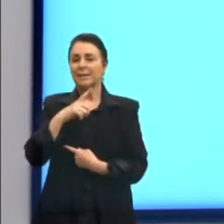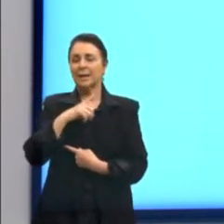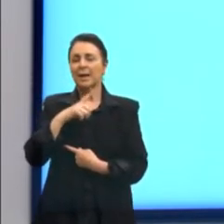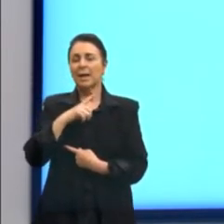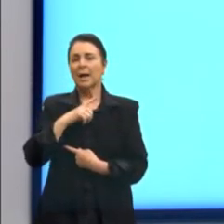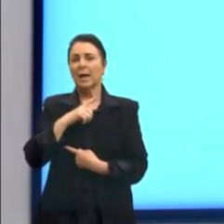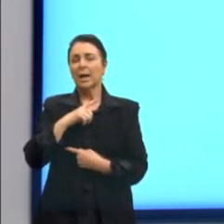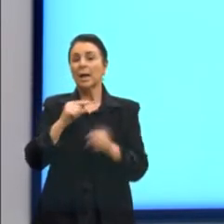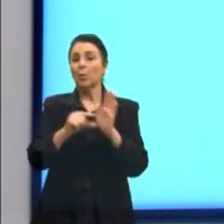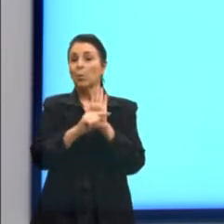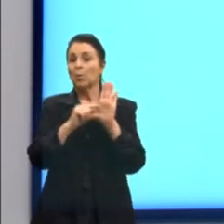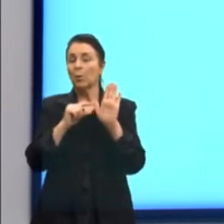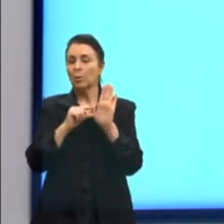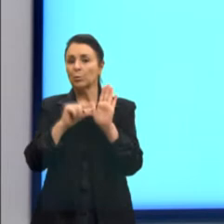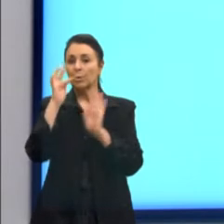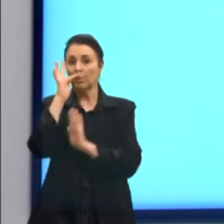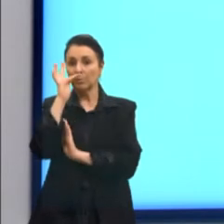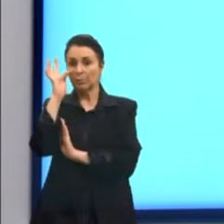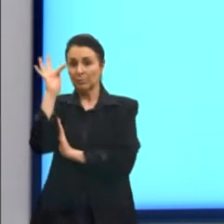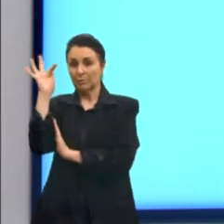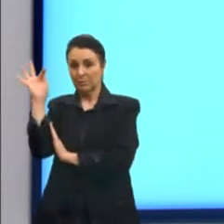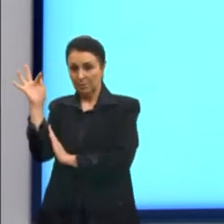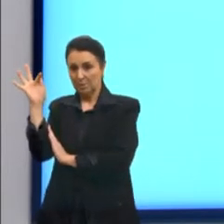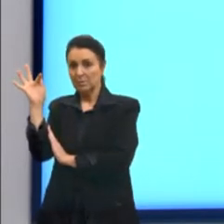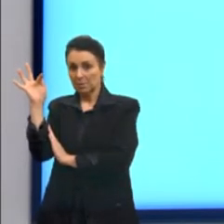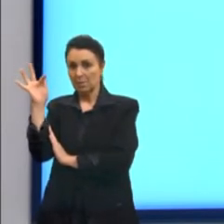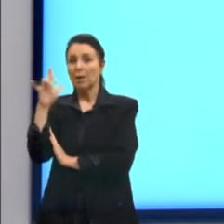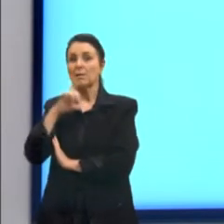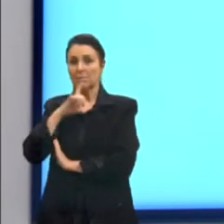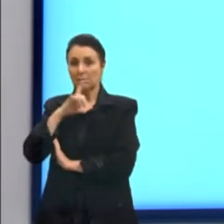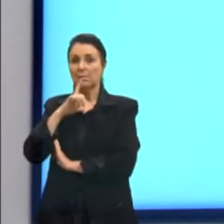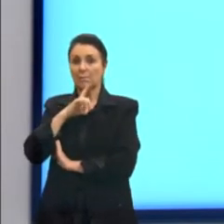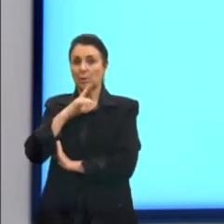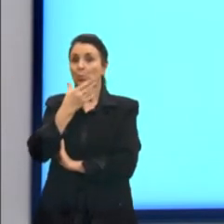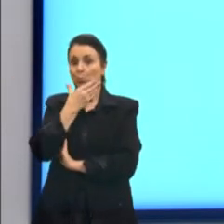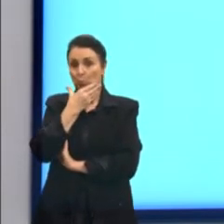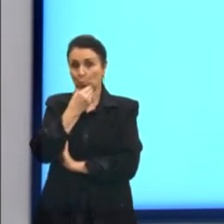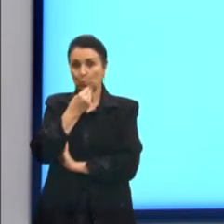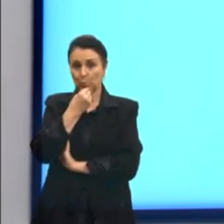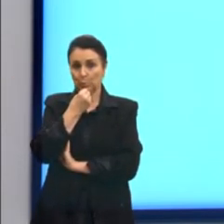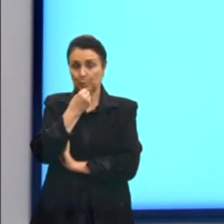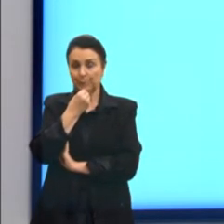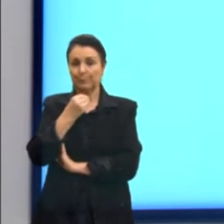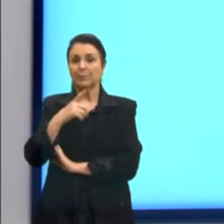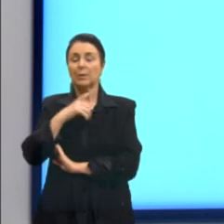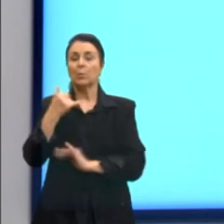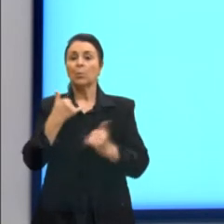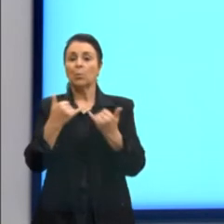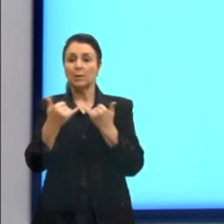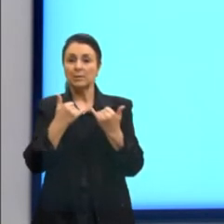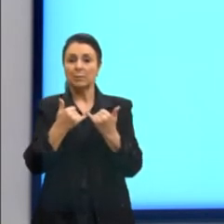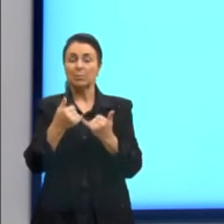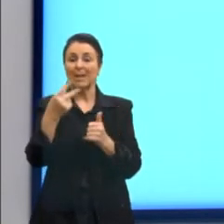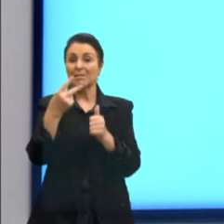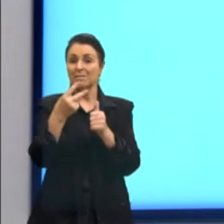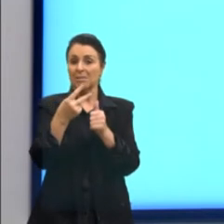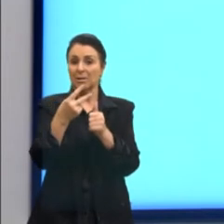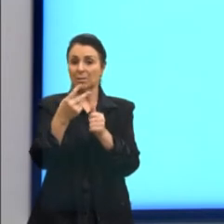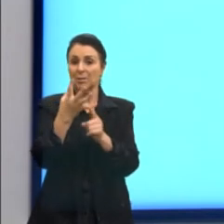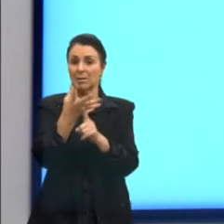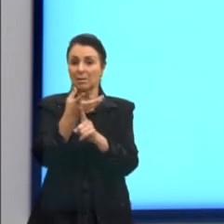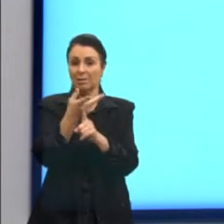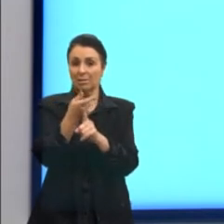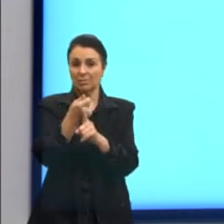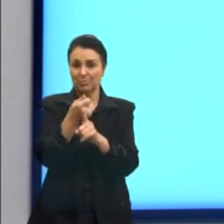francês Auguste Rodin. Então, aqui a gente tem um exemplo dessa segunda arte, que vai ser,